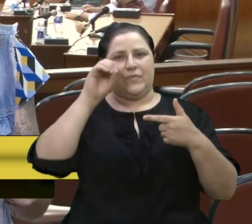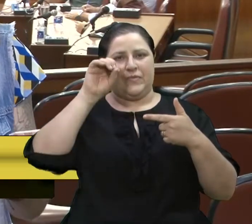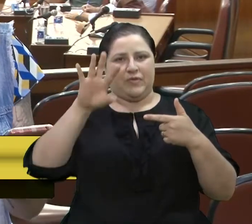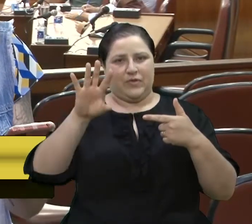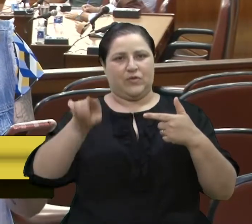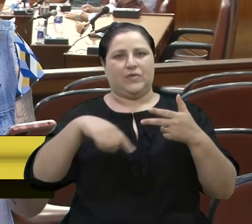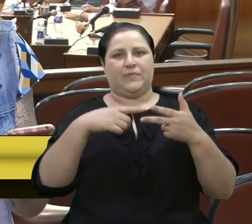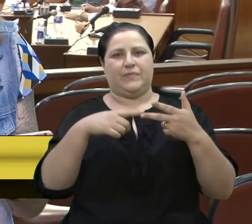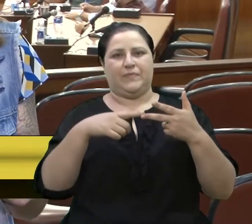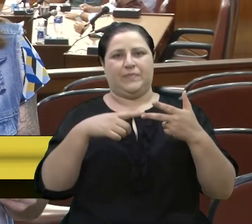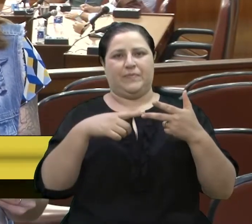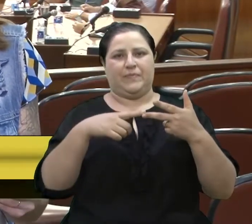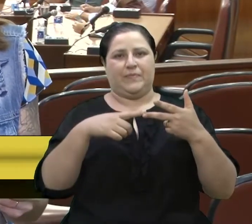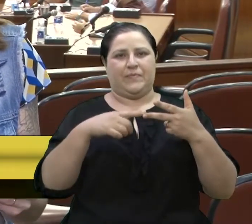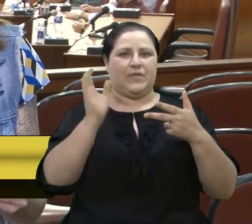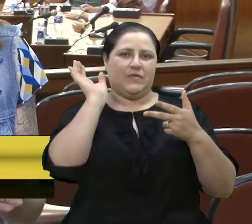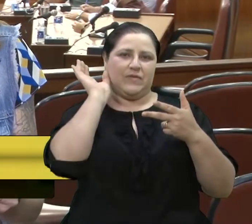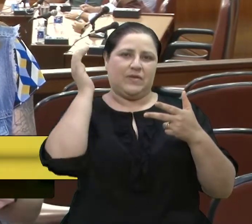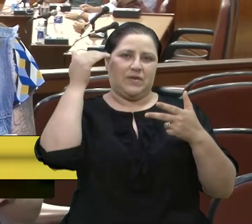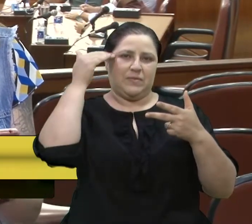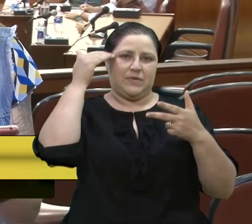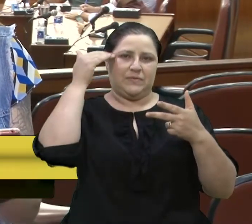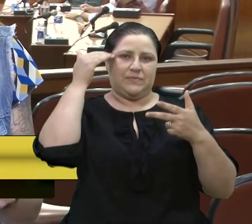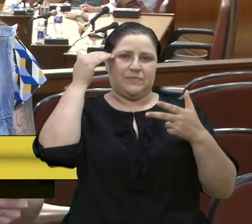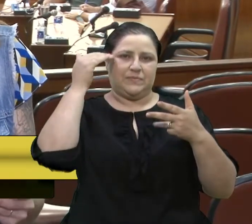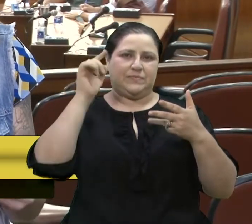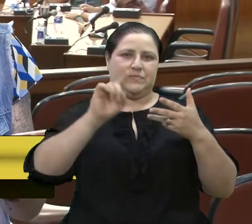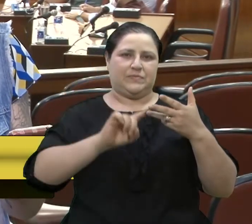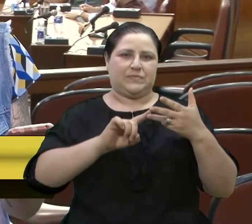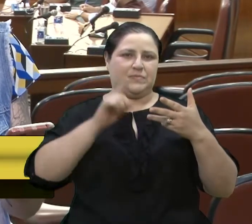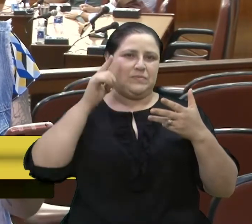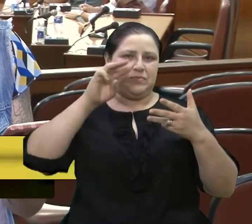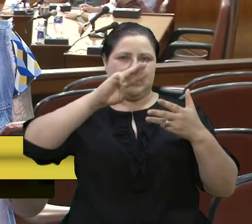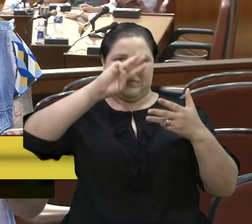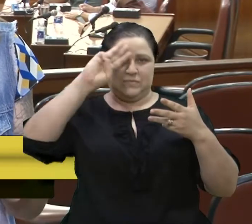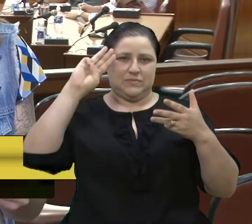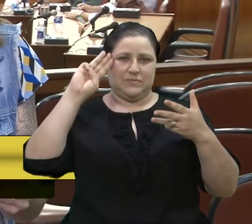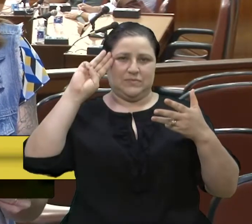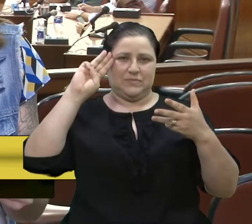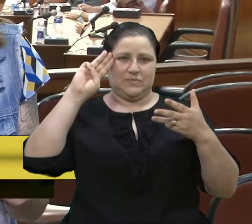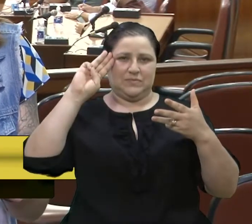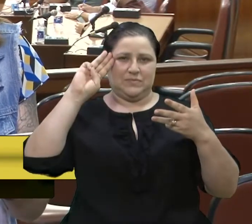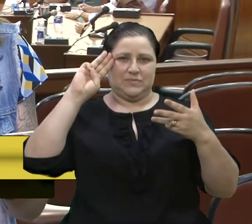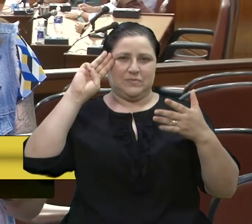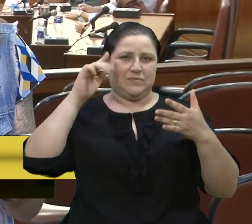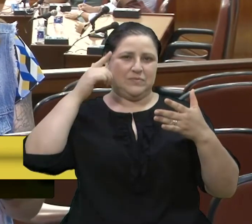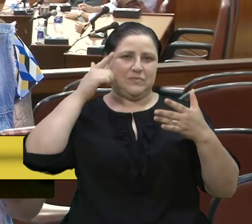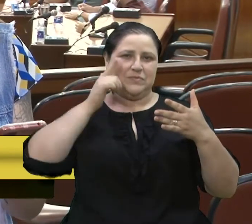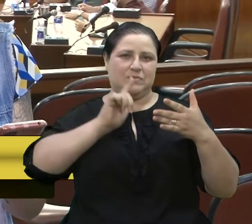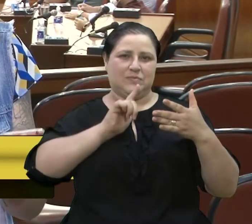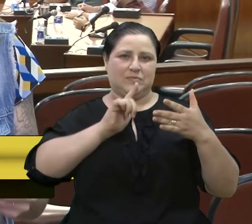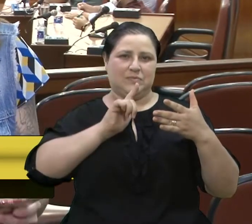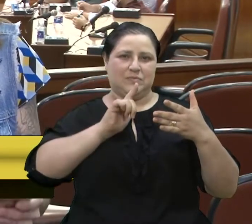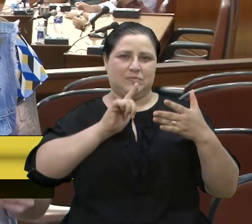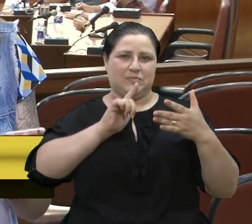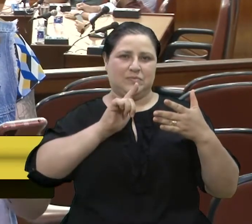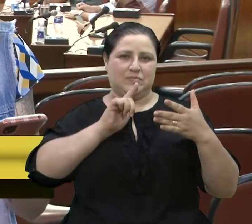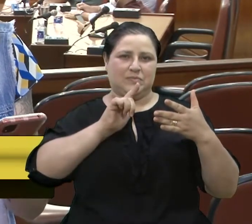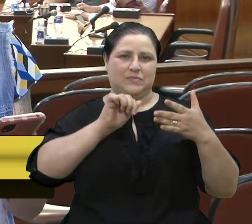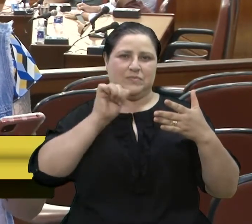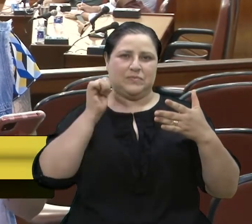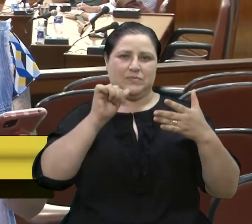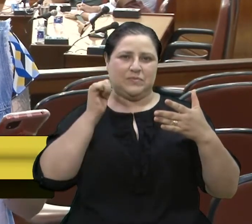Republicanos, Felipe Grêmio Maier, do MDB, Juliano Valim, do PSD, o petista Lucas Caranhato, Maurício Marcon, do